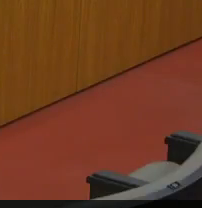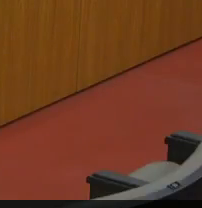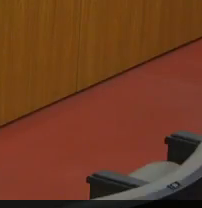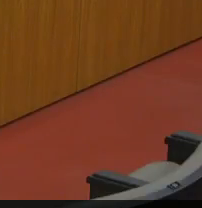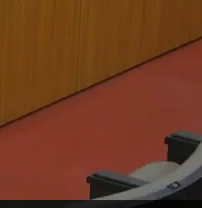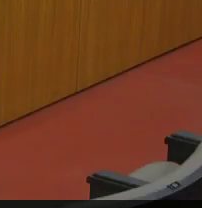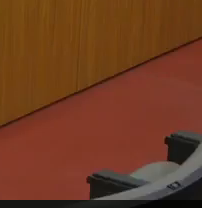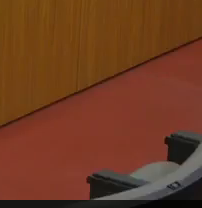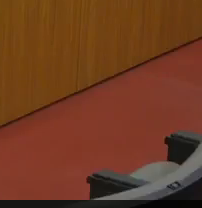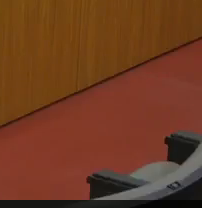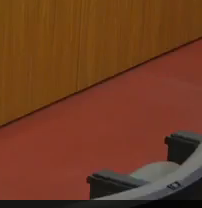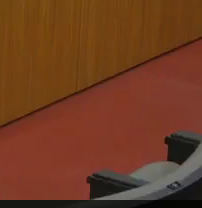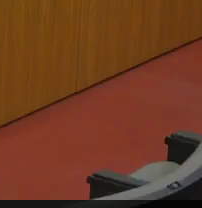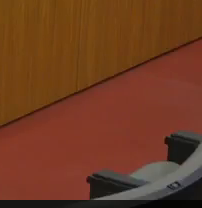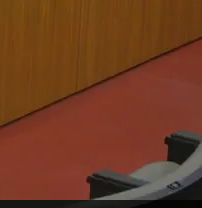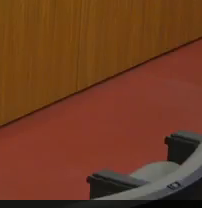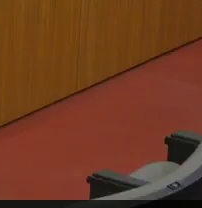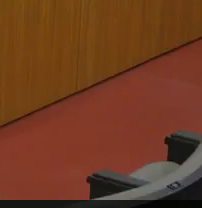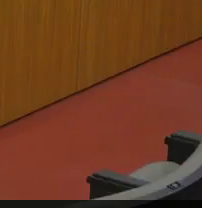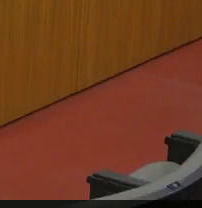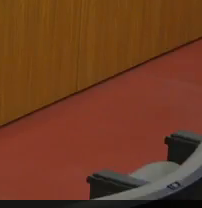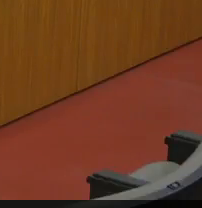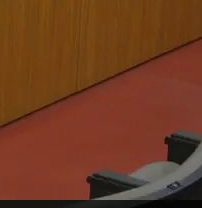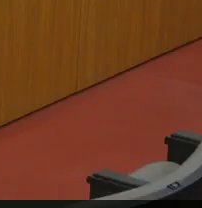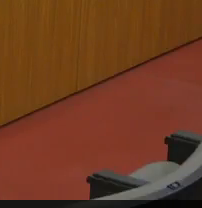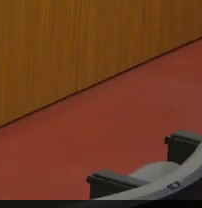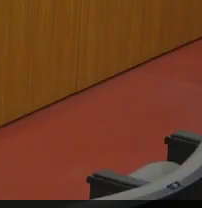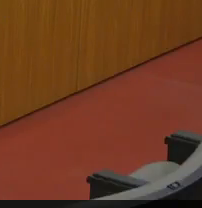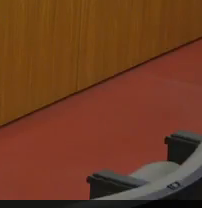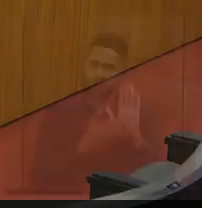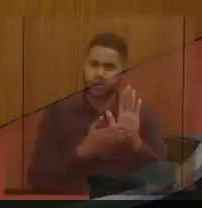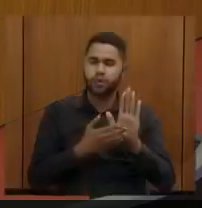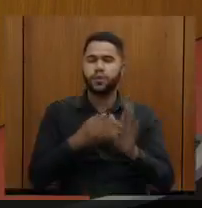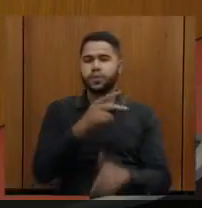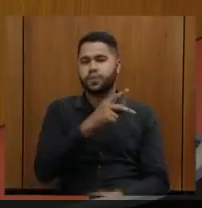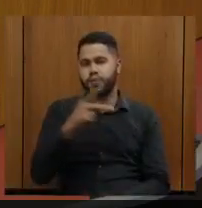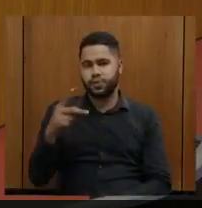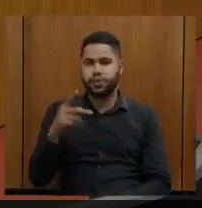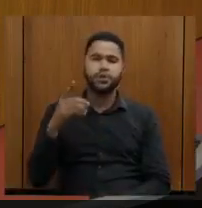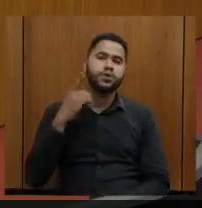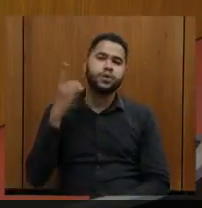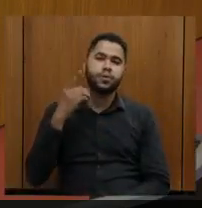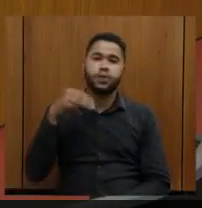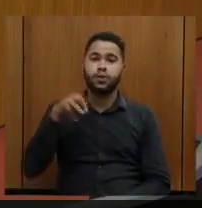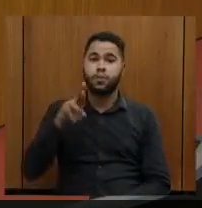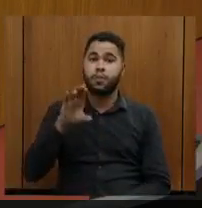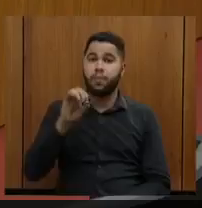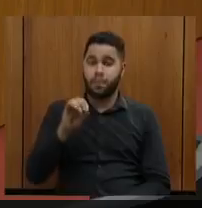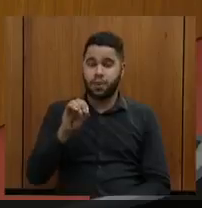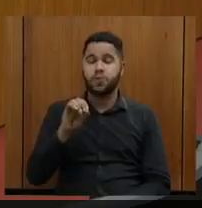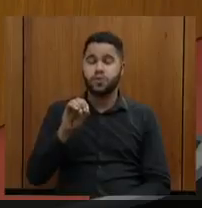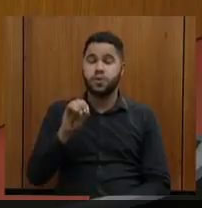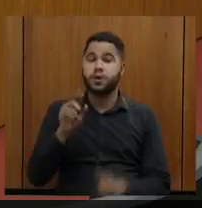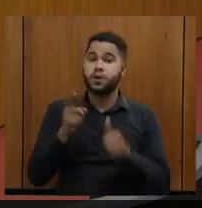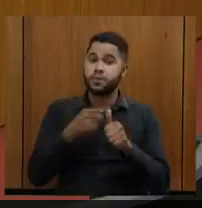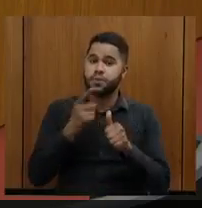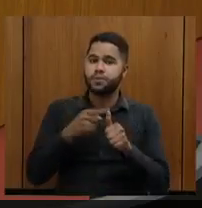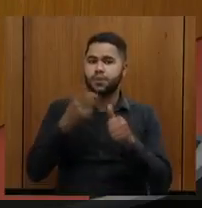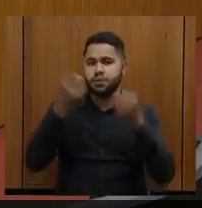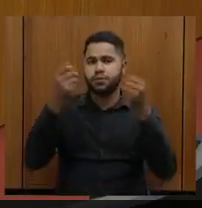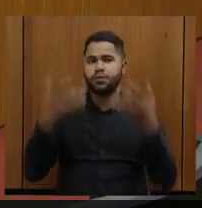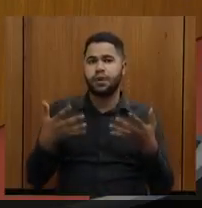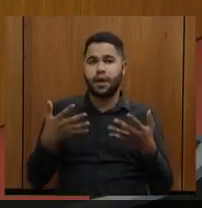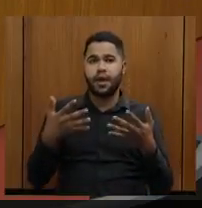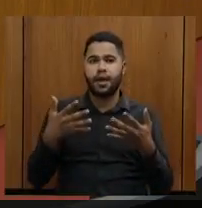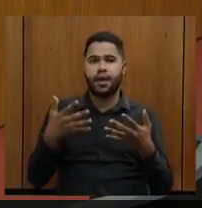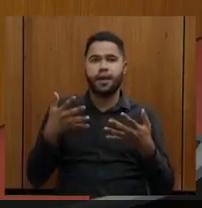São duas proposições, caro presidente e deputado Mauro Tramonte. Primeiro eu farei aqui de forma